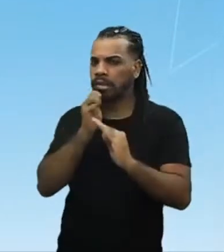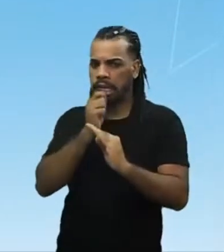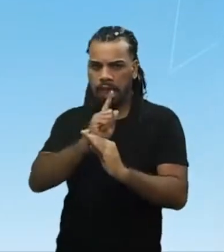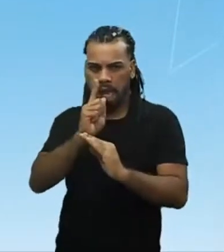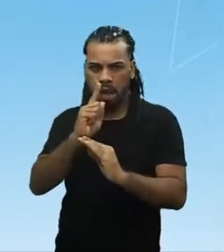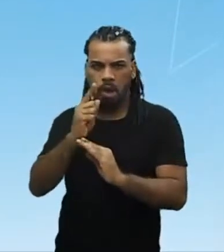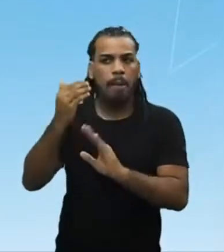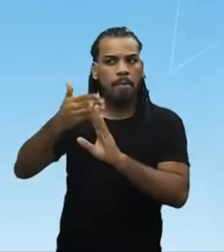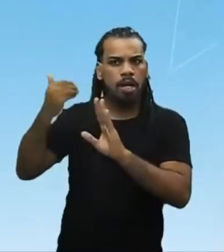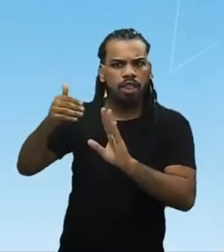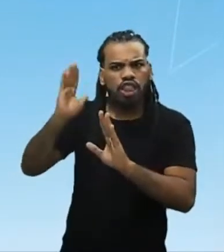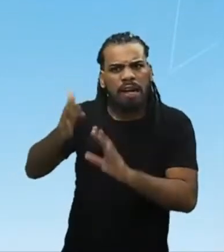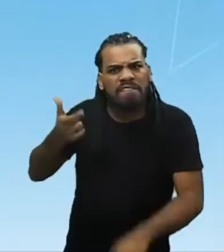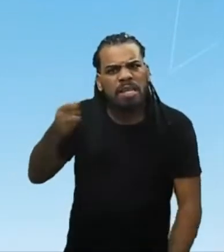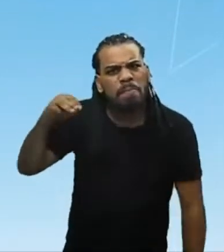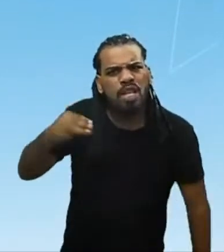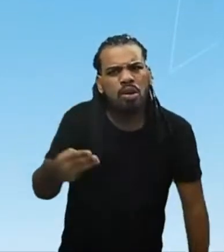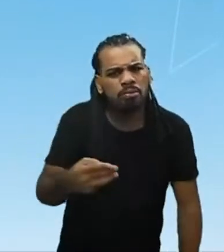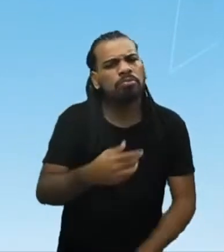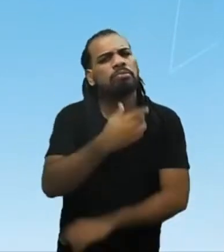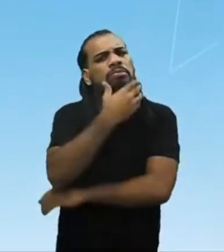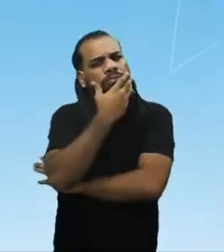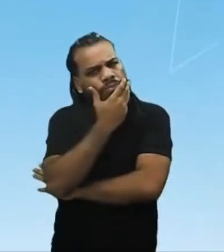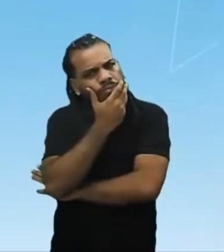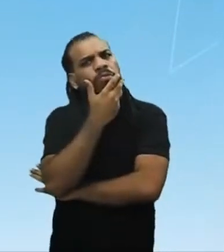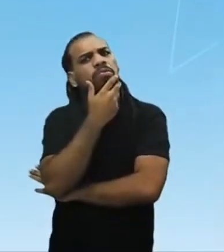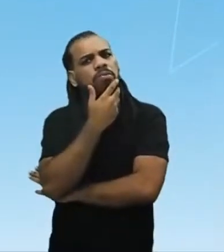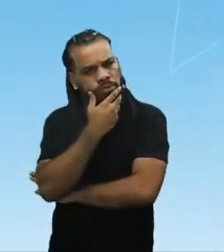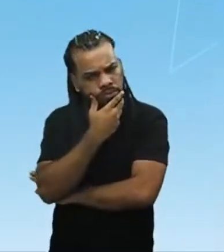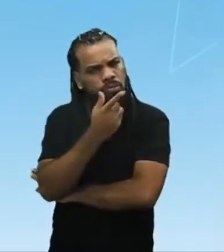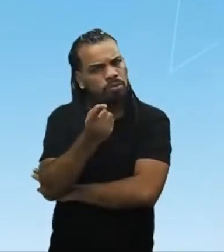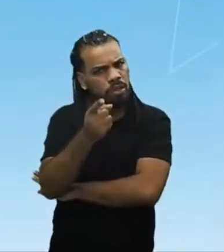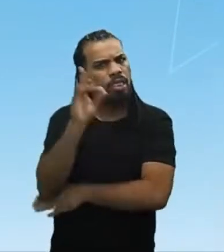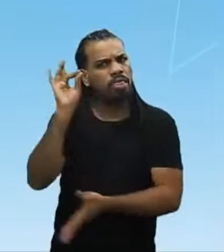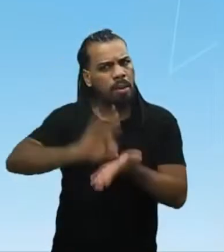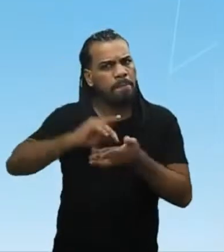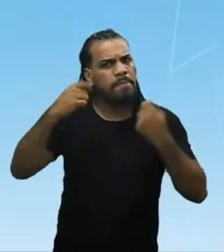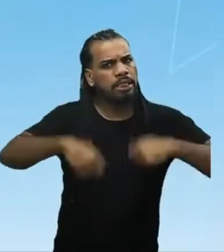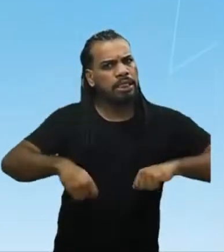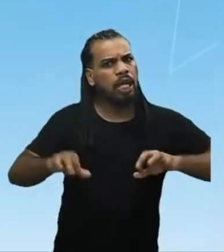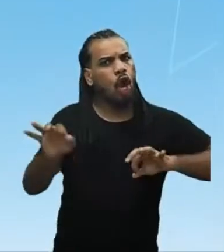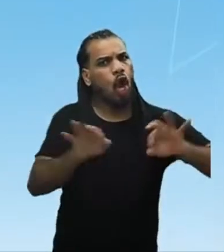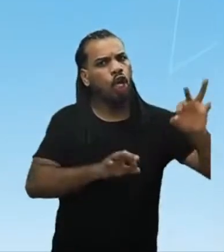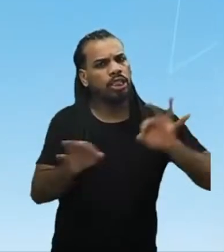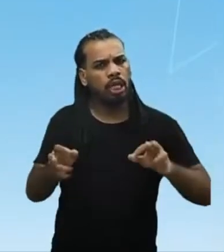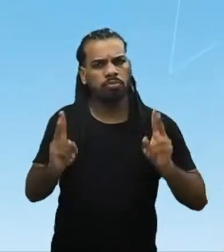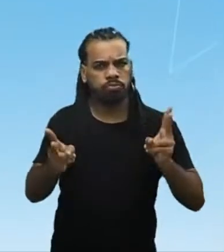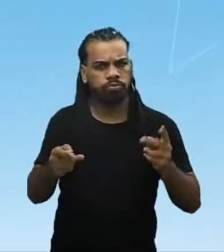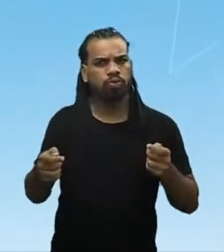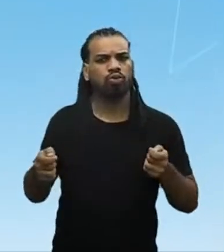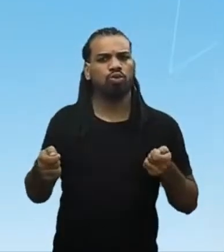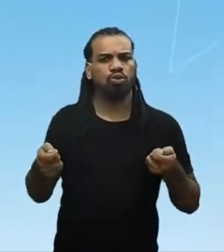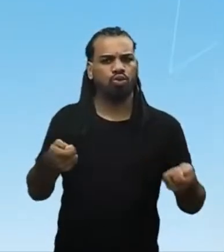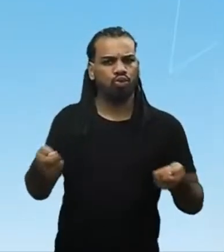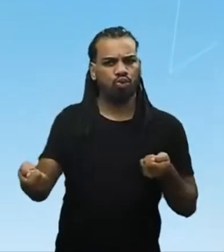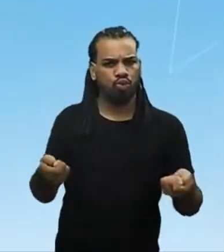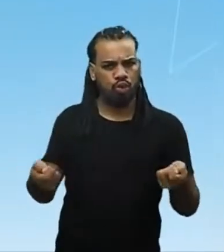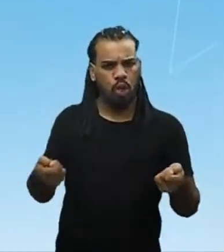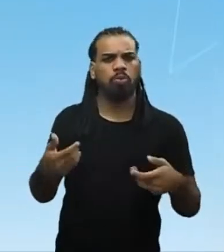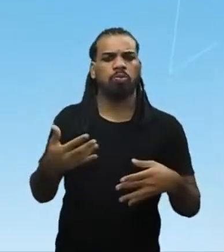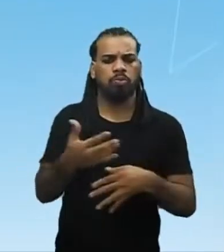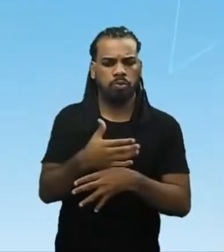nessa proporção, vejam o quanto eles precisavam ser organizados para manter uma estrutura, uma